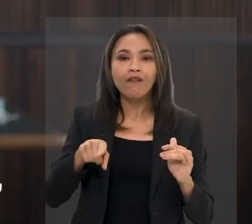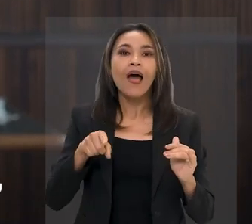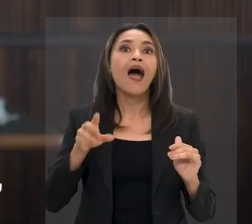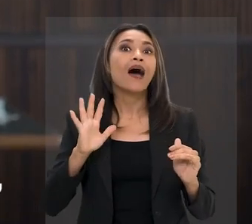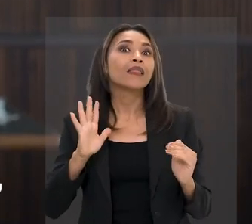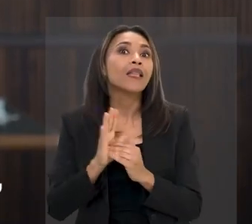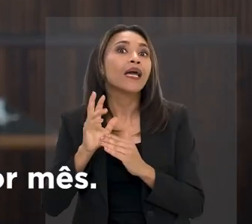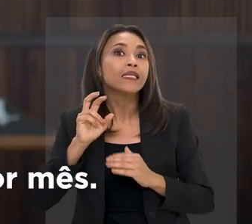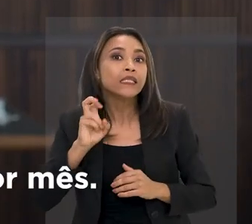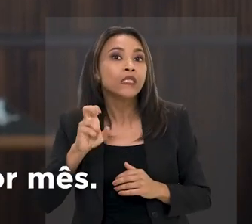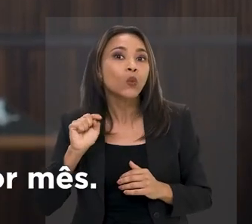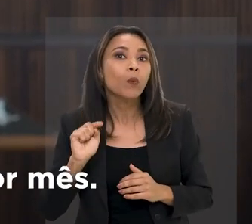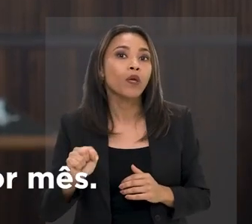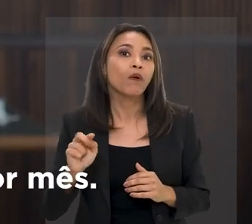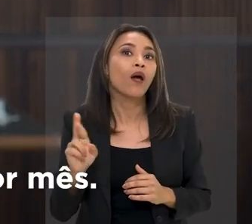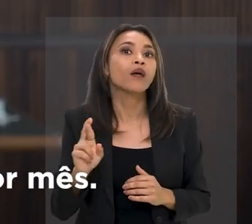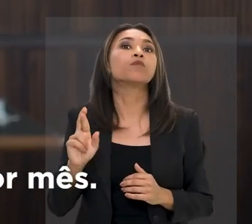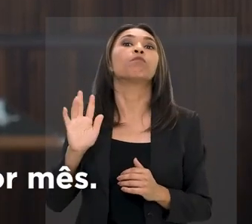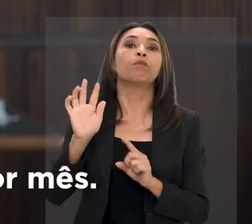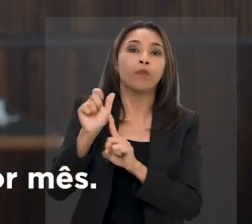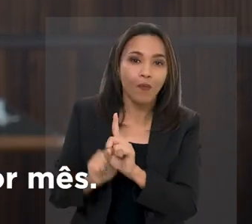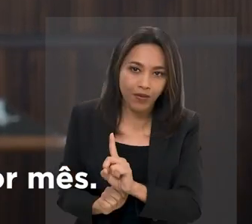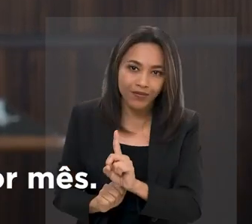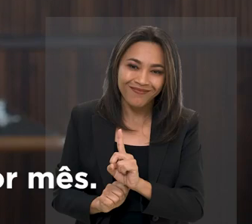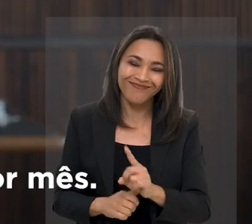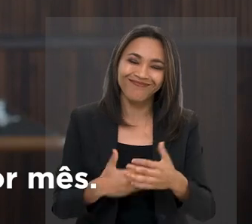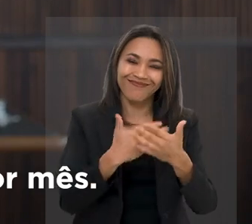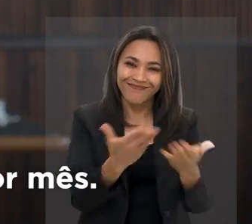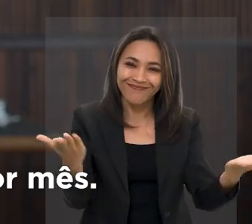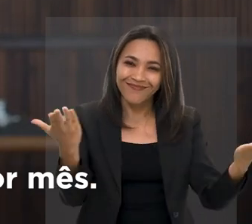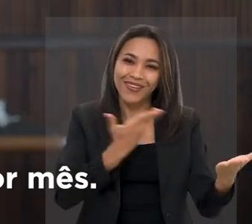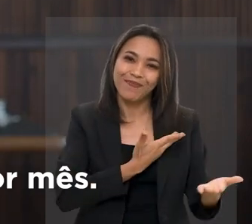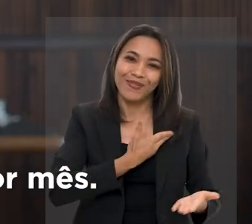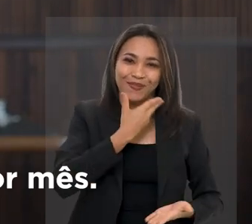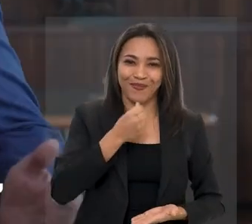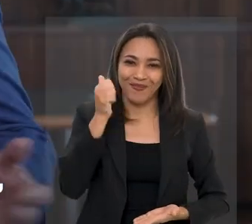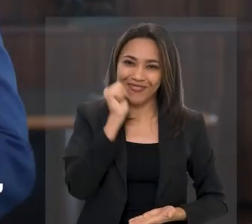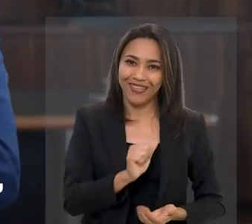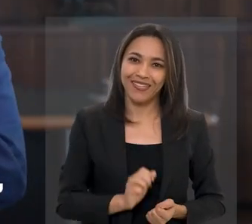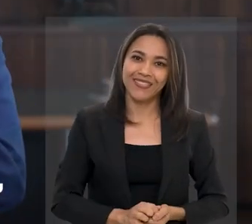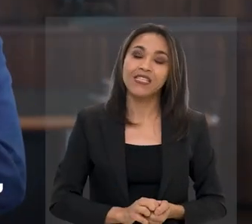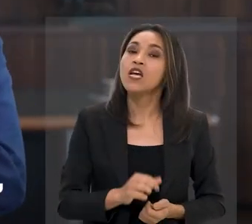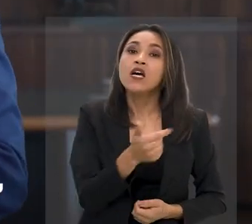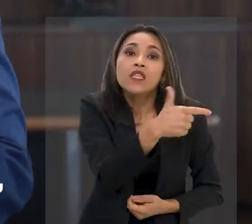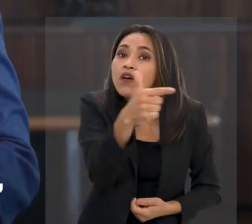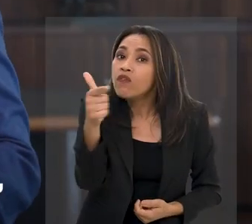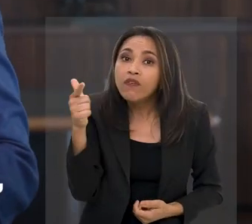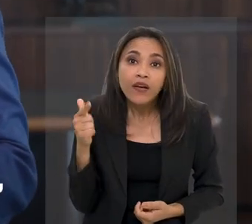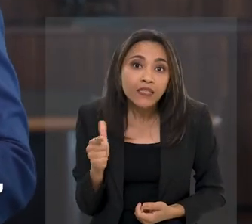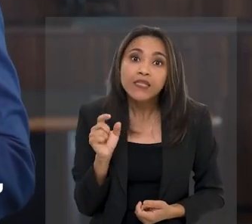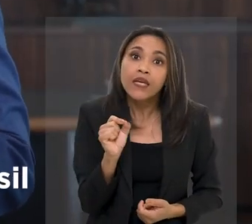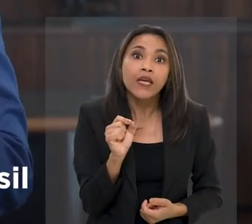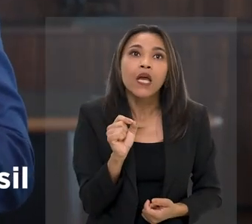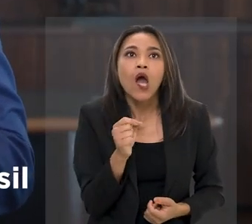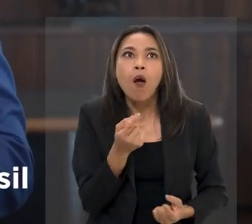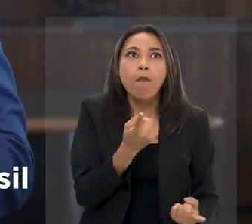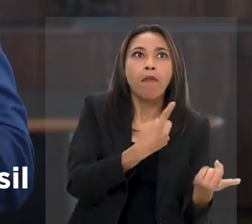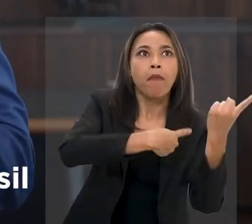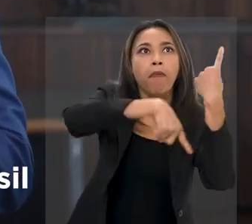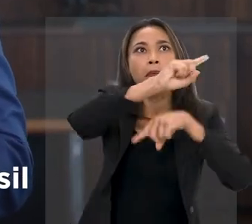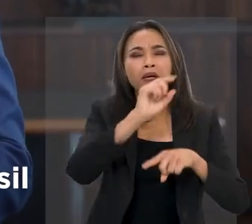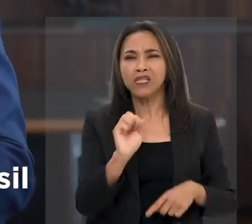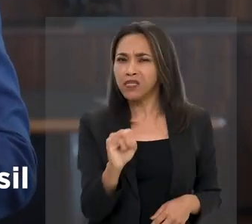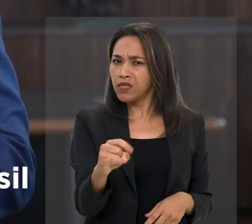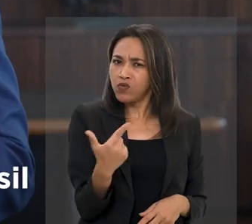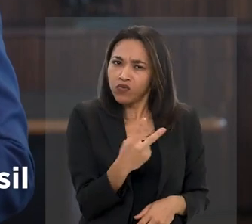do meu mandato, a isenção valerá para até R$ 5.000 por mês. Meus amigos e minhas amigas, não haverá